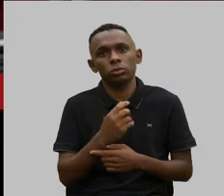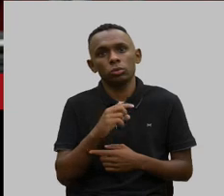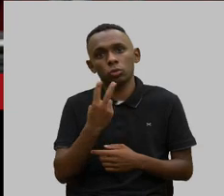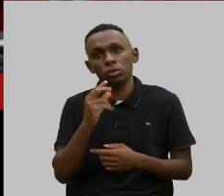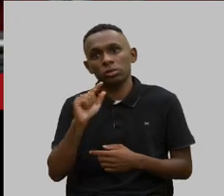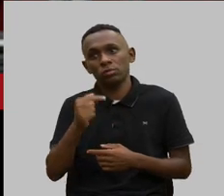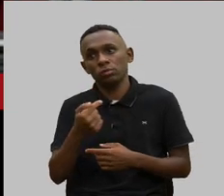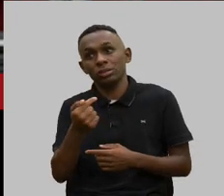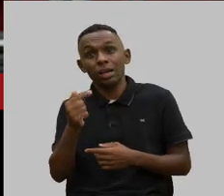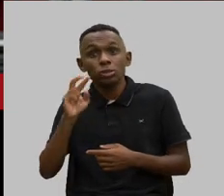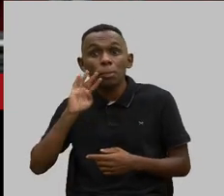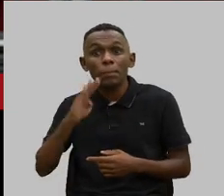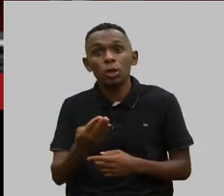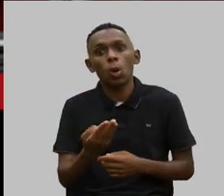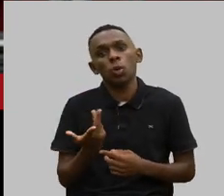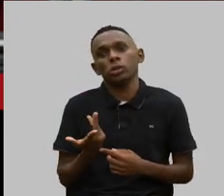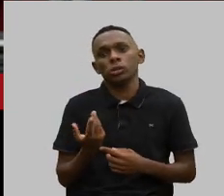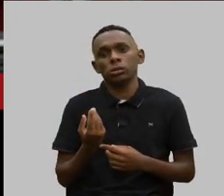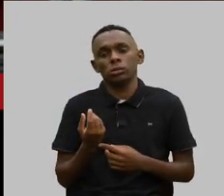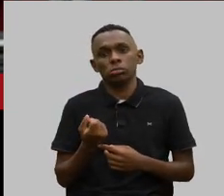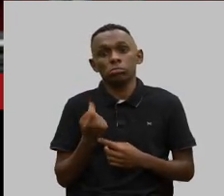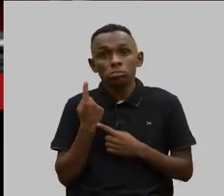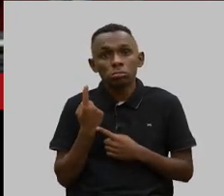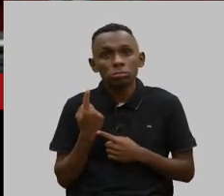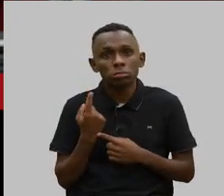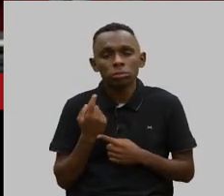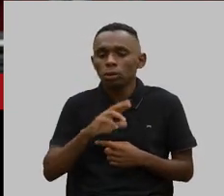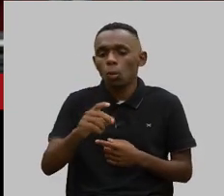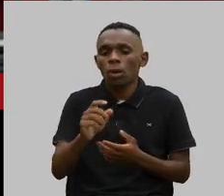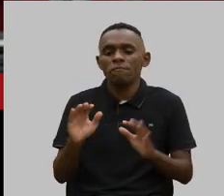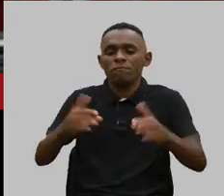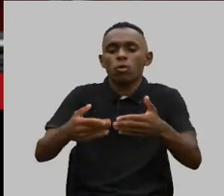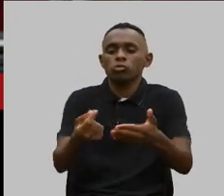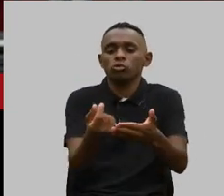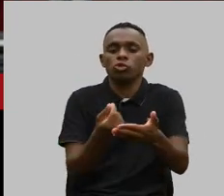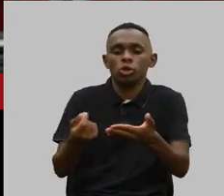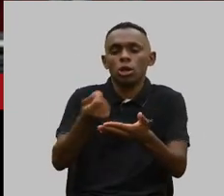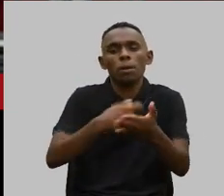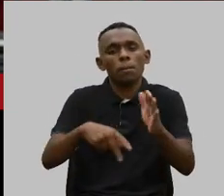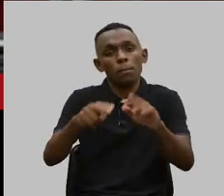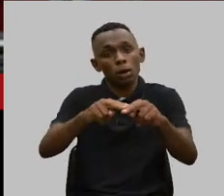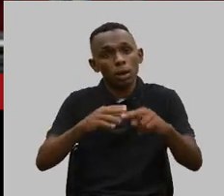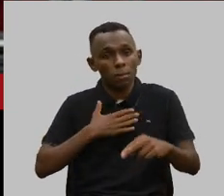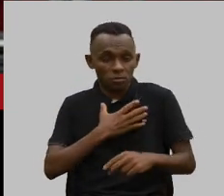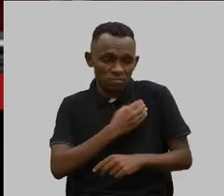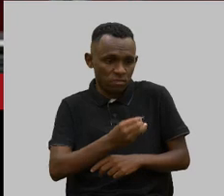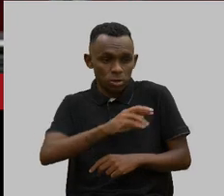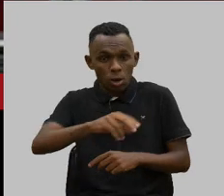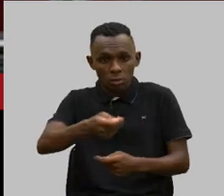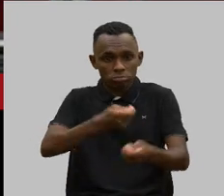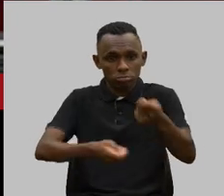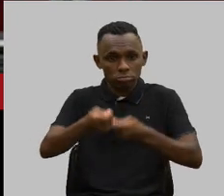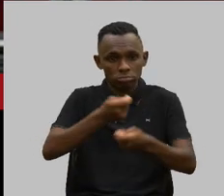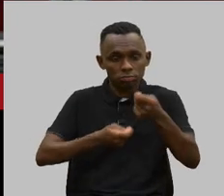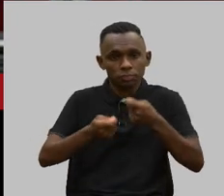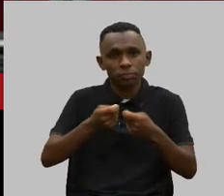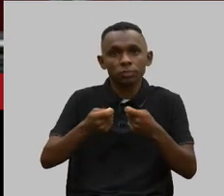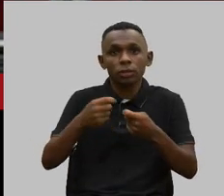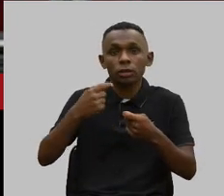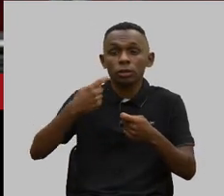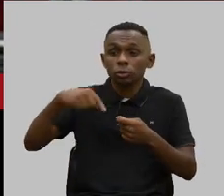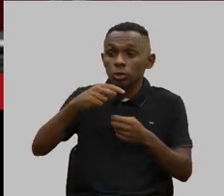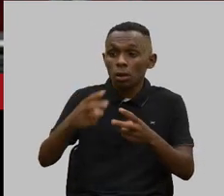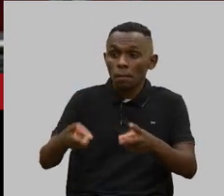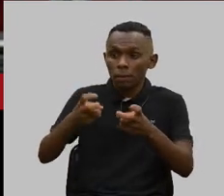Não é? Não é para ganhar dinheiro com a condição do meu filho, não é mercado. a gente vê a